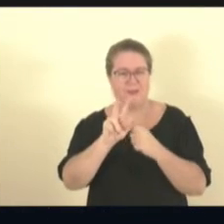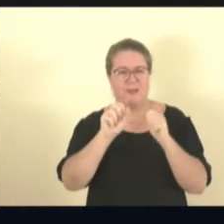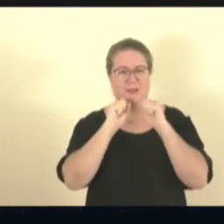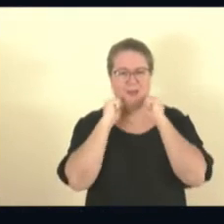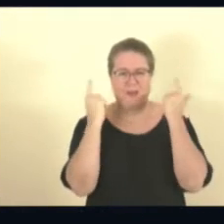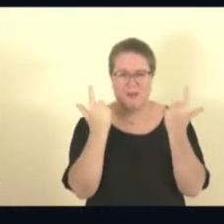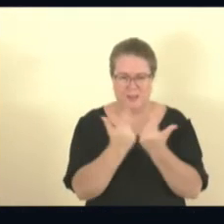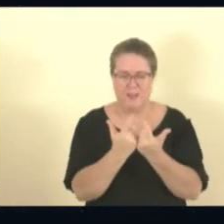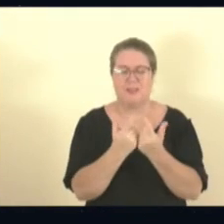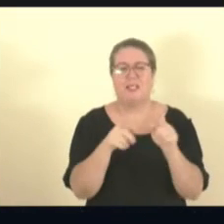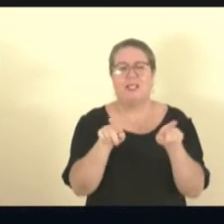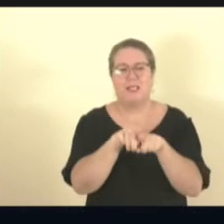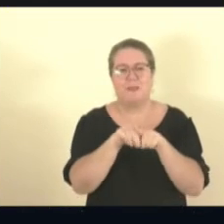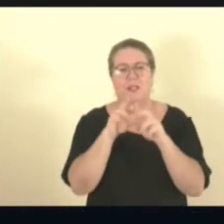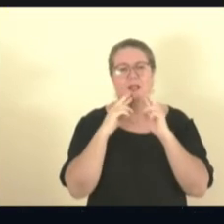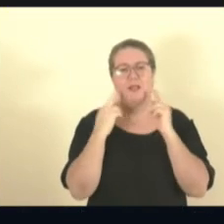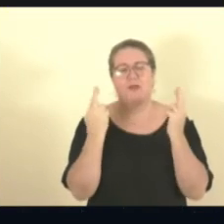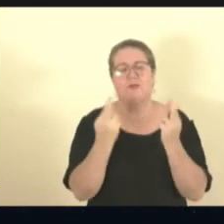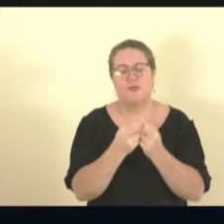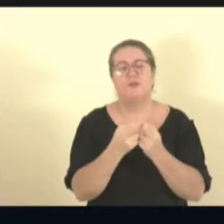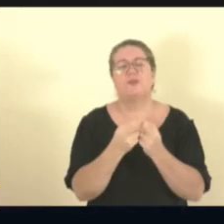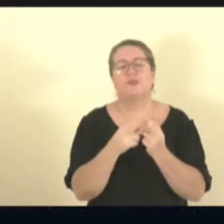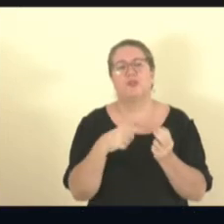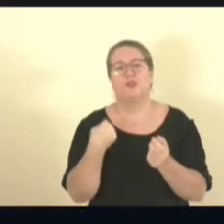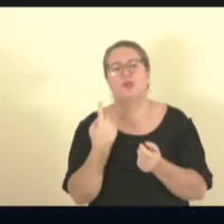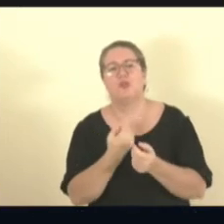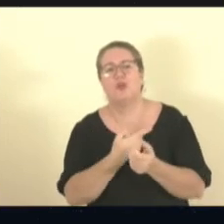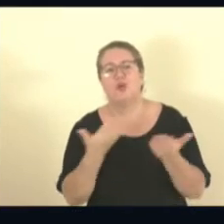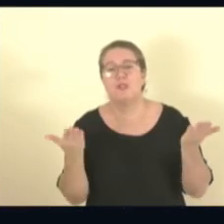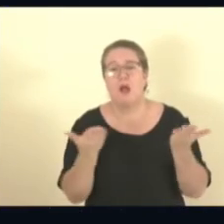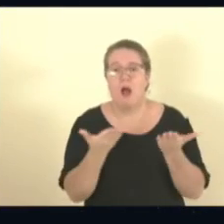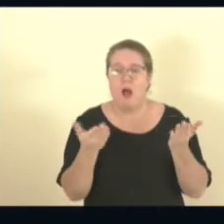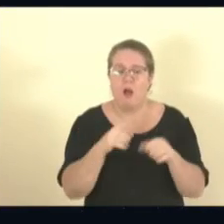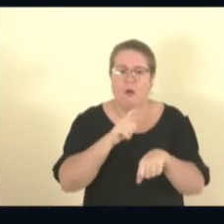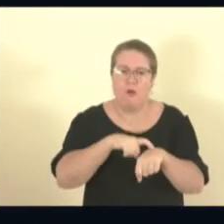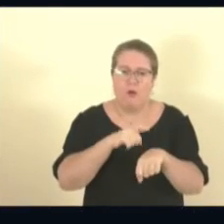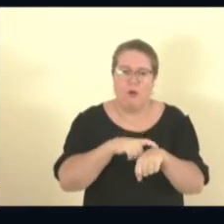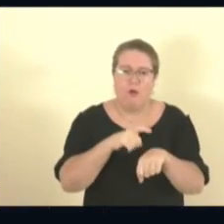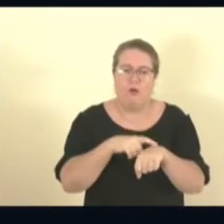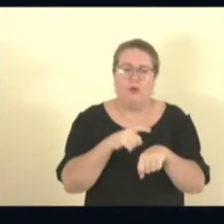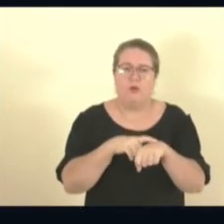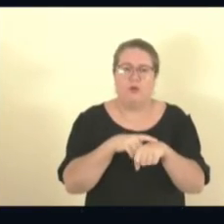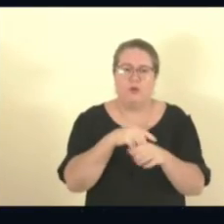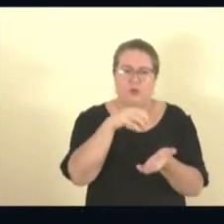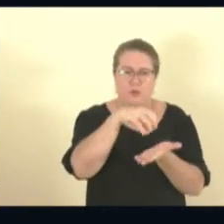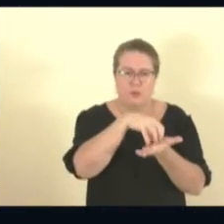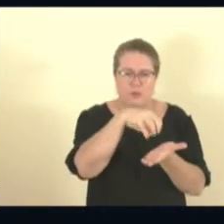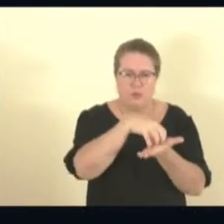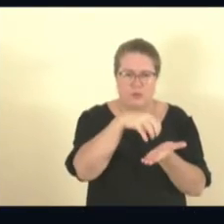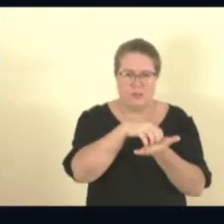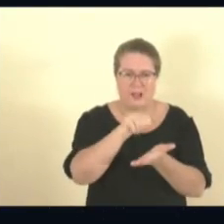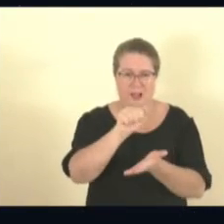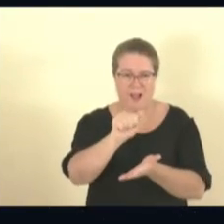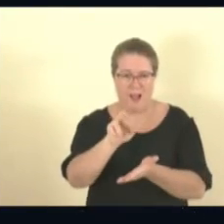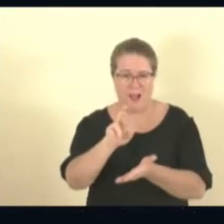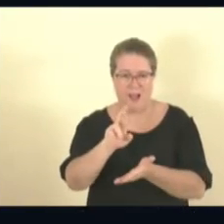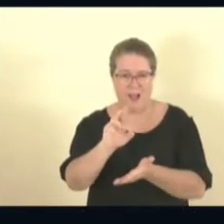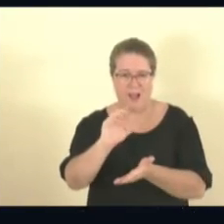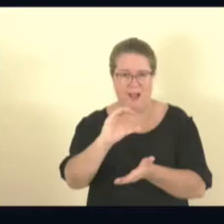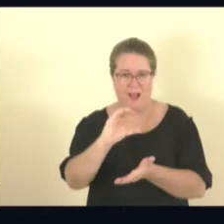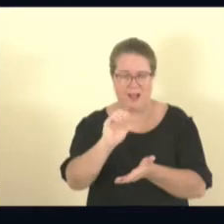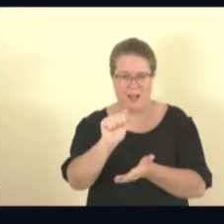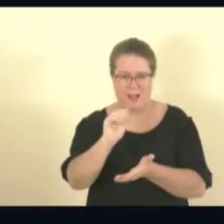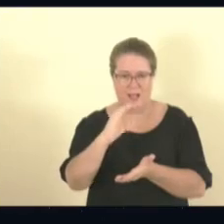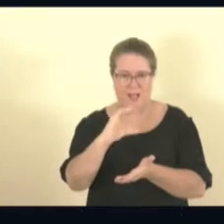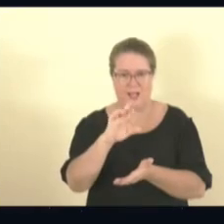da nossa sessão, de que nós estamos, nesse momento, no município de Aracruz. Nós